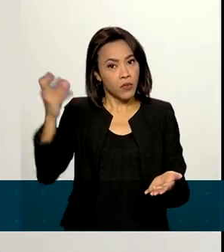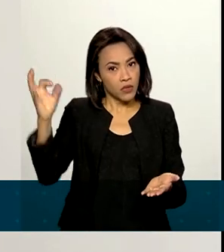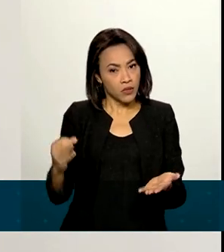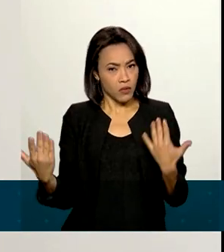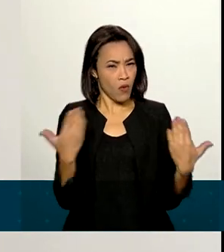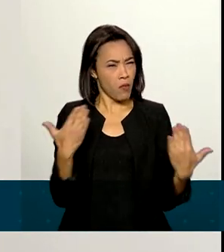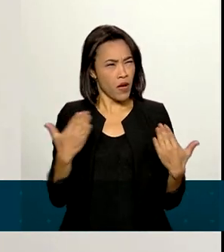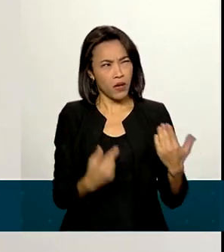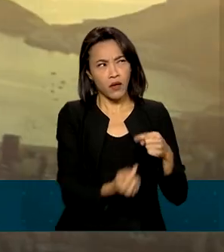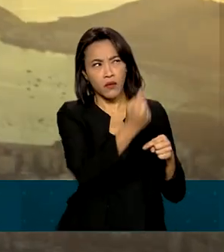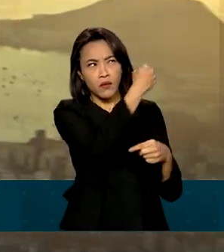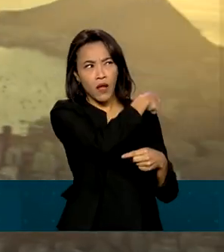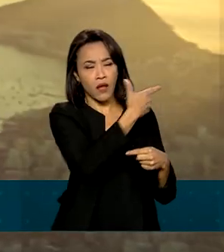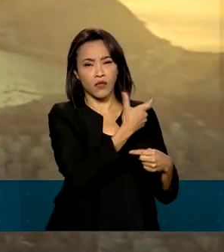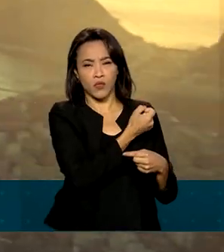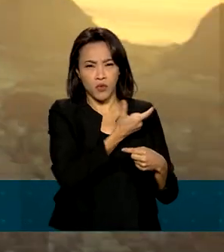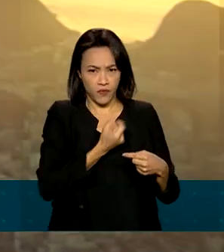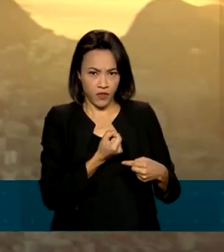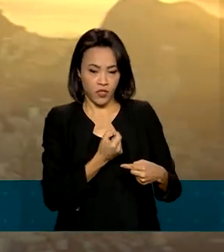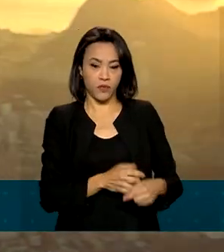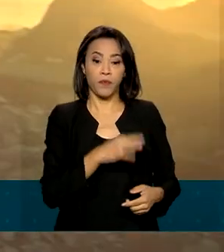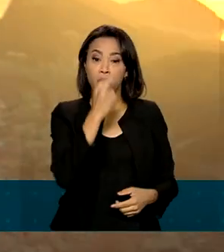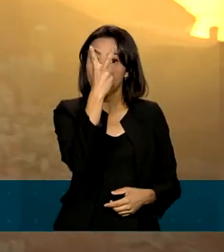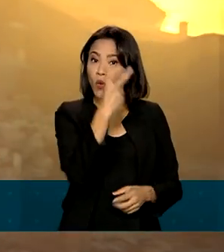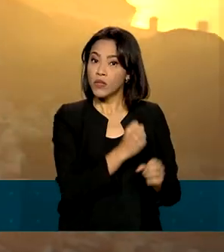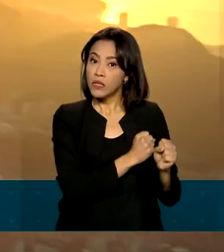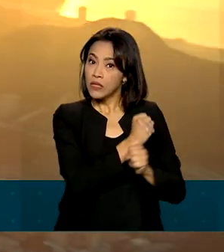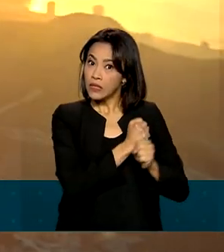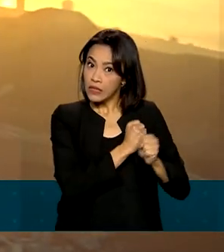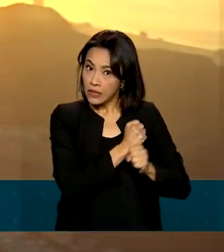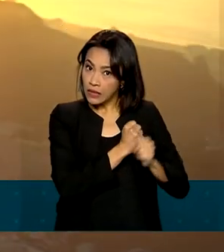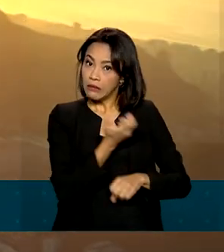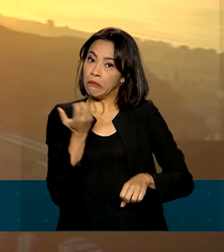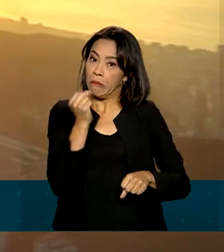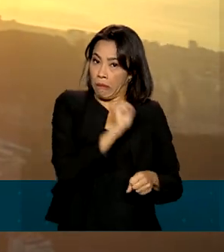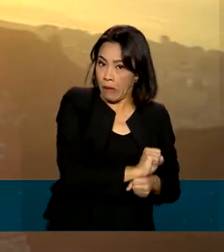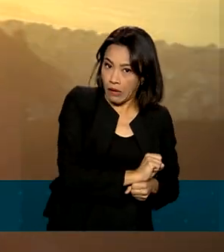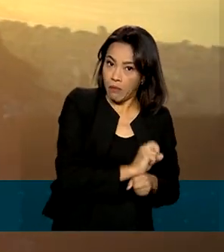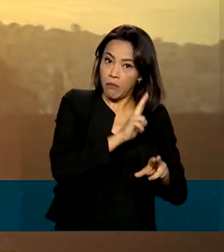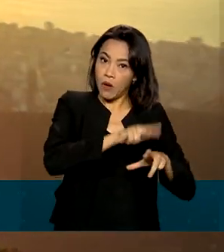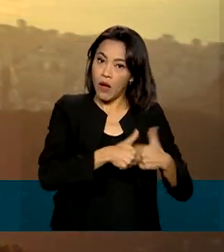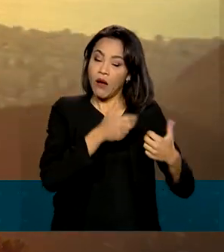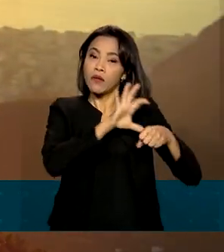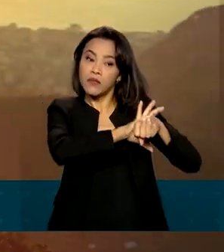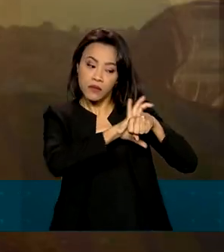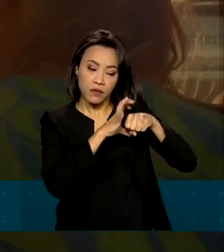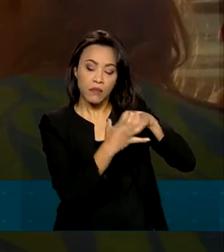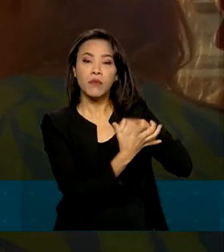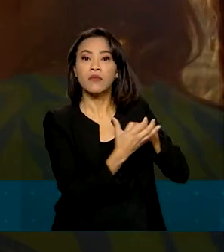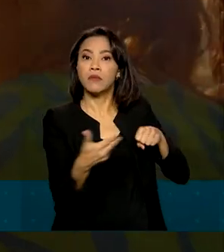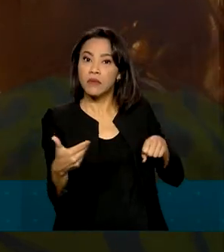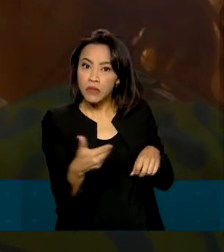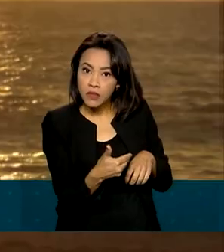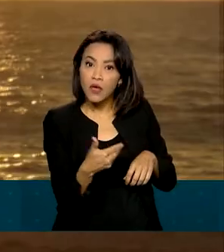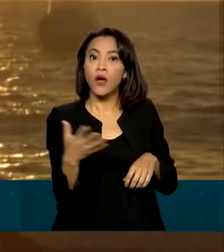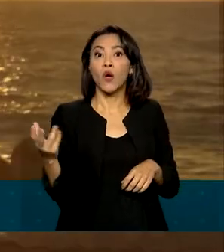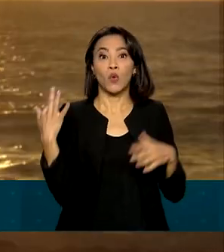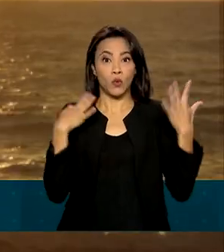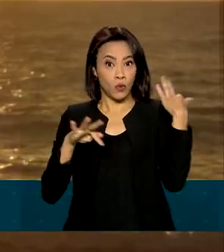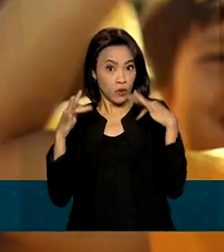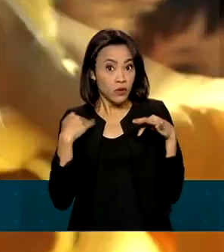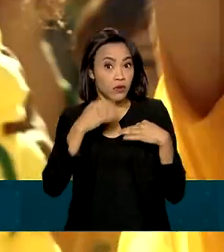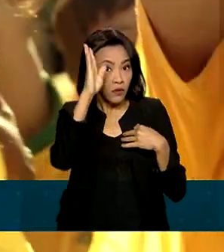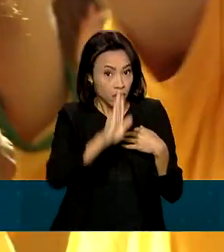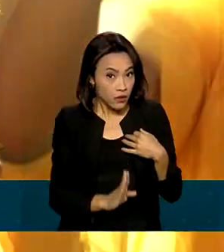investimentos de 2020. Após dois anos de restrições impostas pela pandemia de covid-19, o turismo no